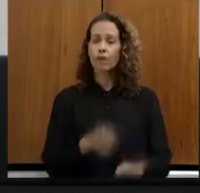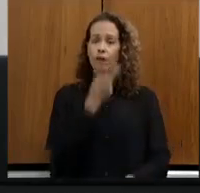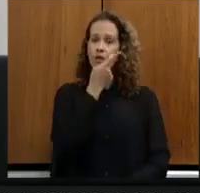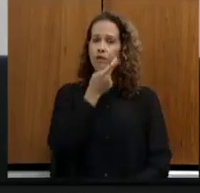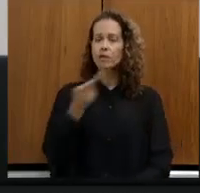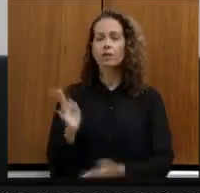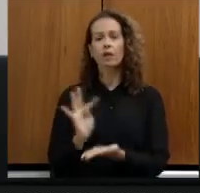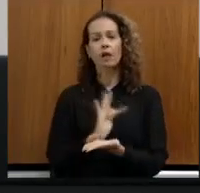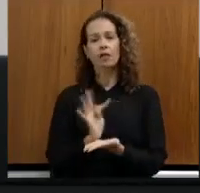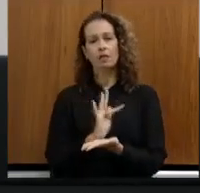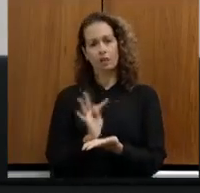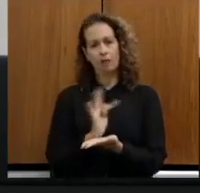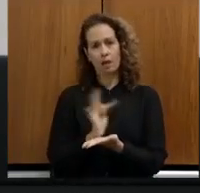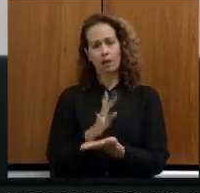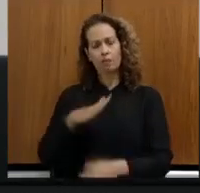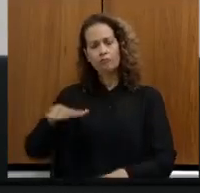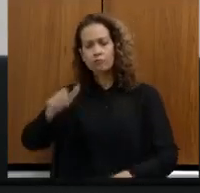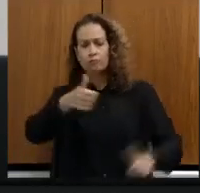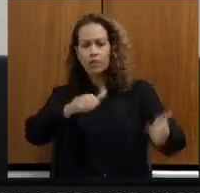local e análise documental.